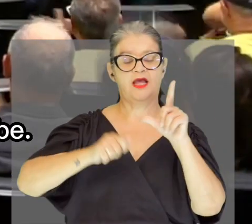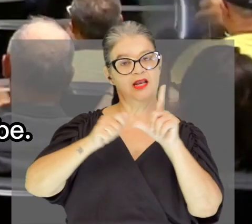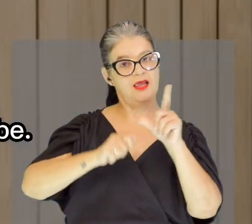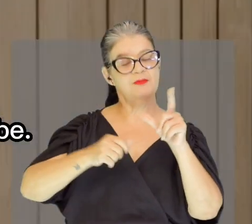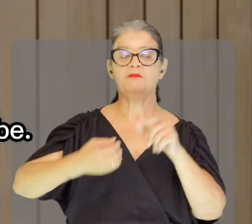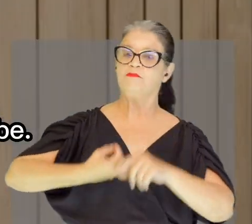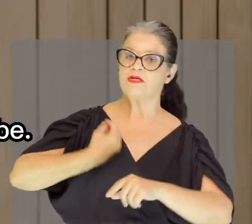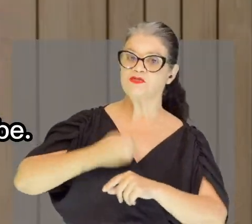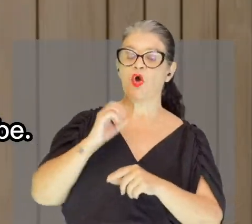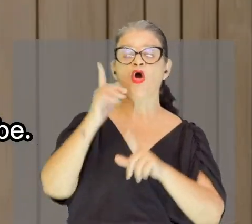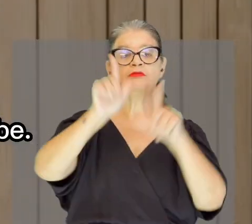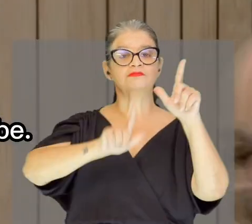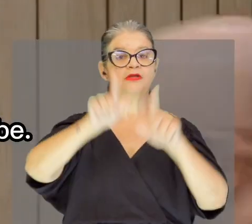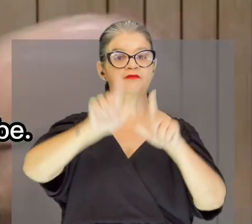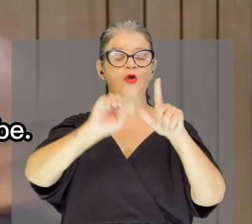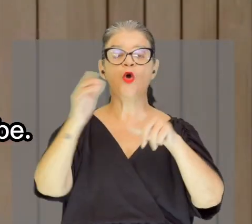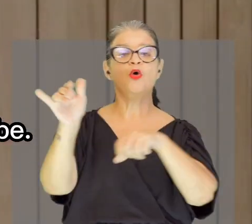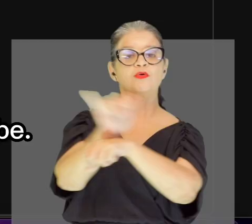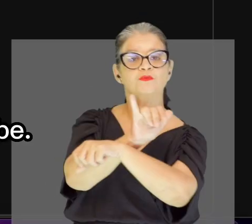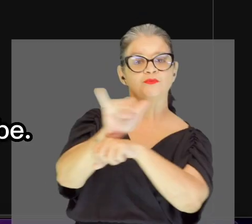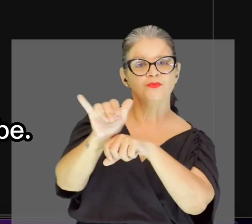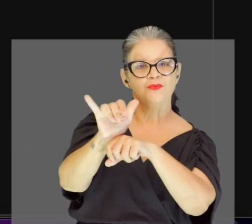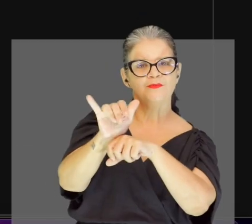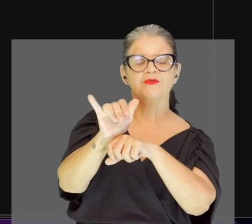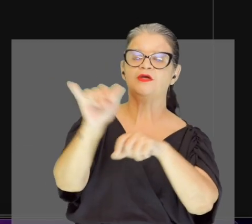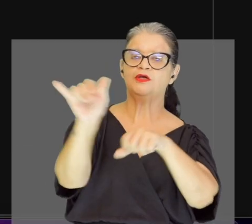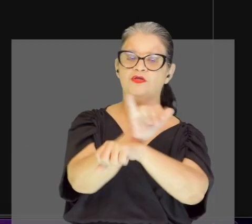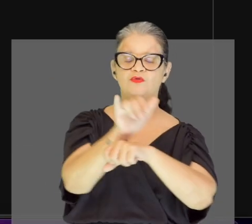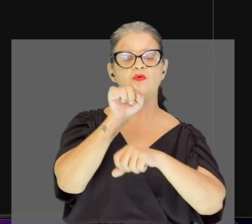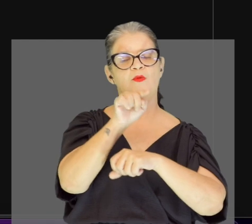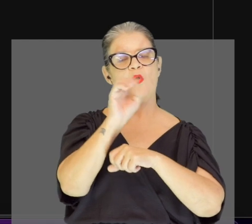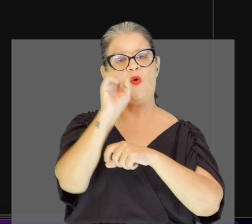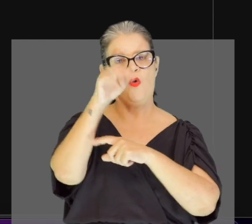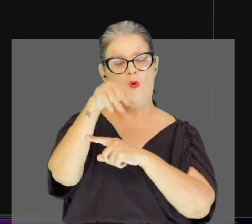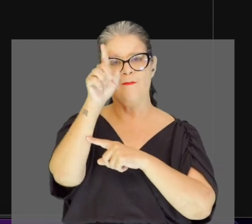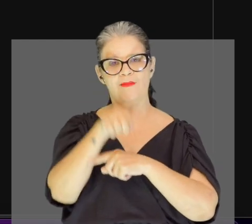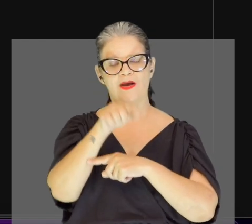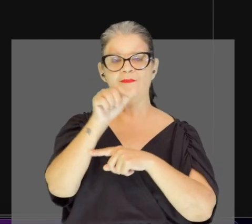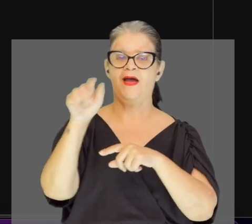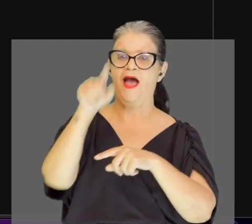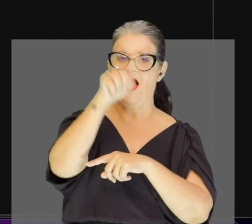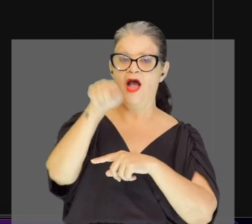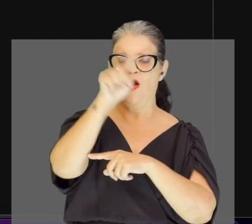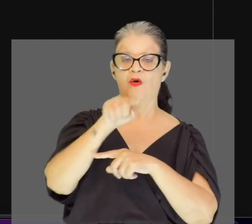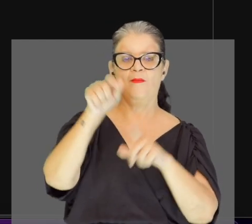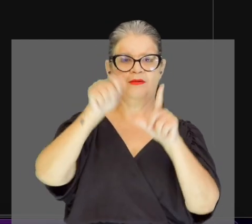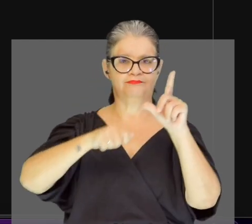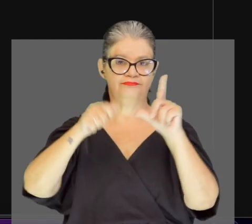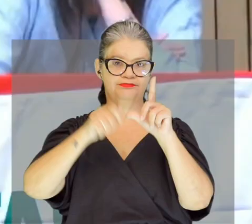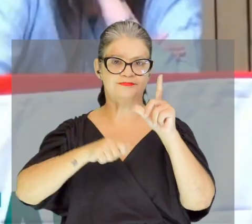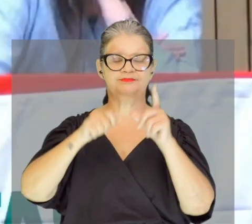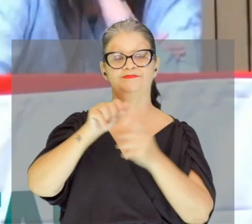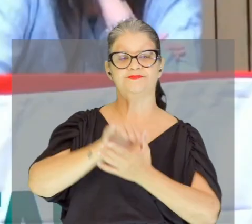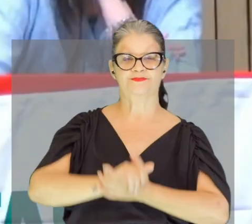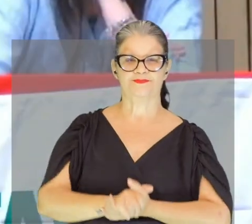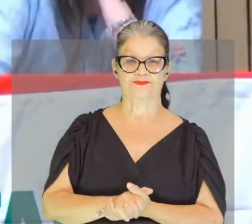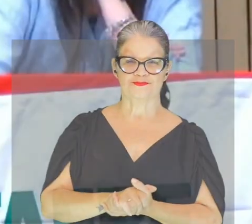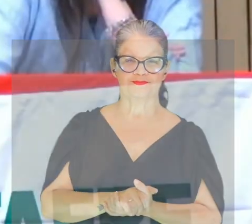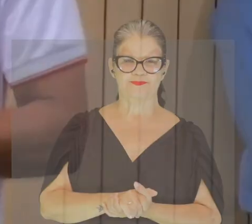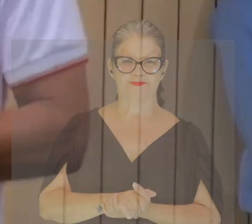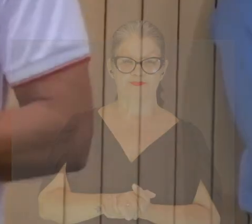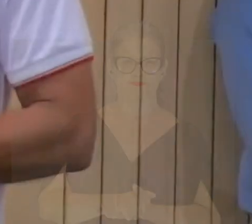presencialmente, pela TV ou pelo YouTube. É youtube.com barra arroba assembleia.pe